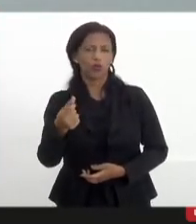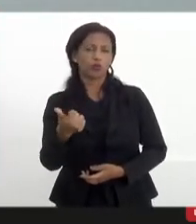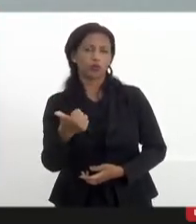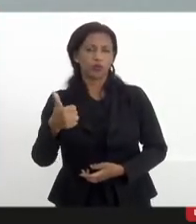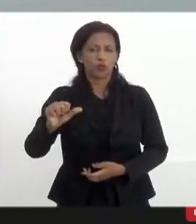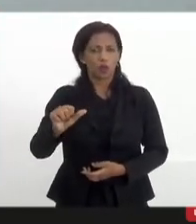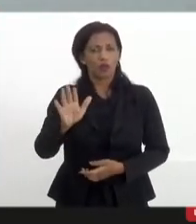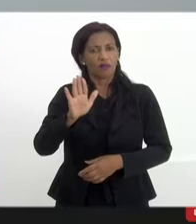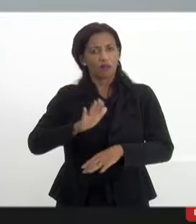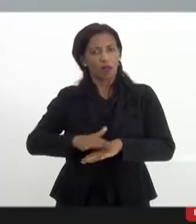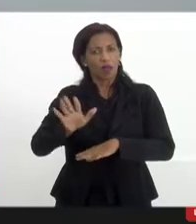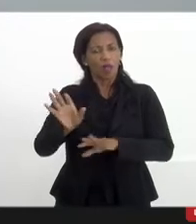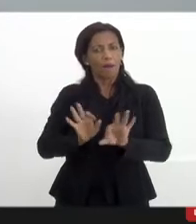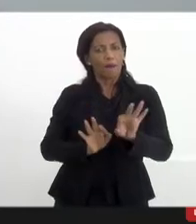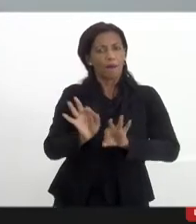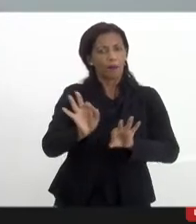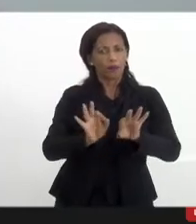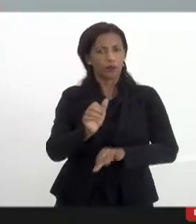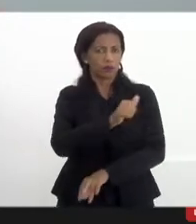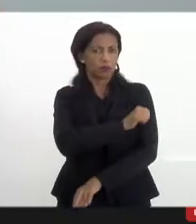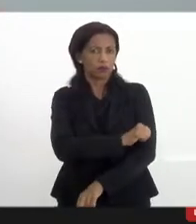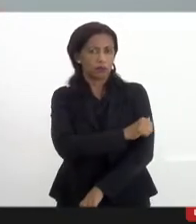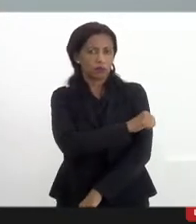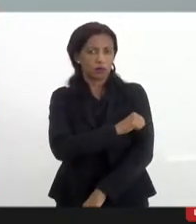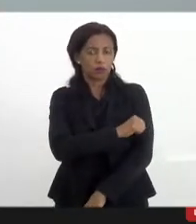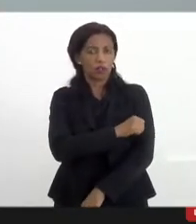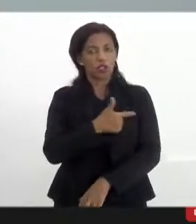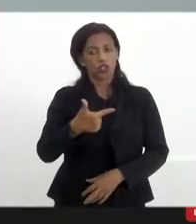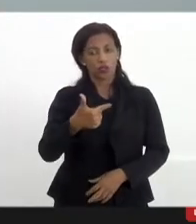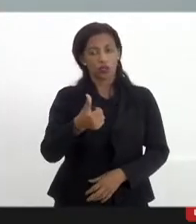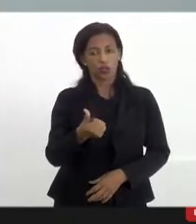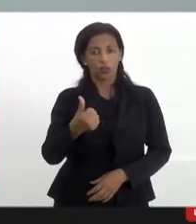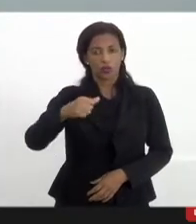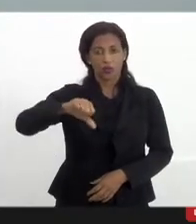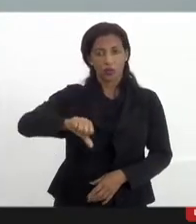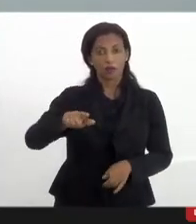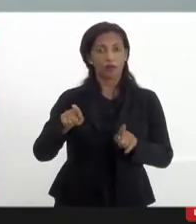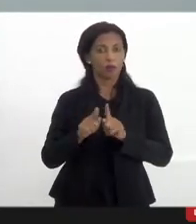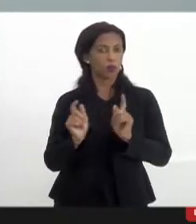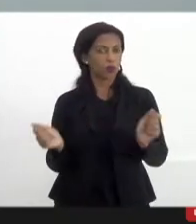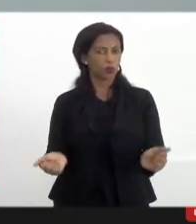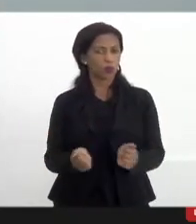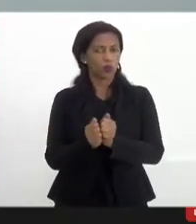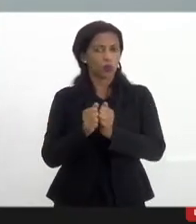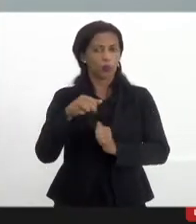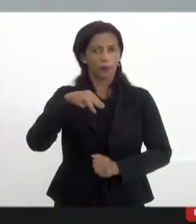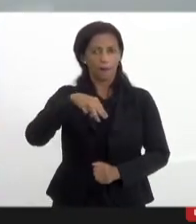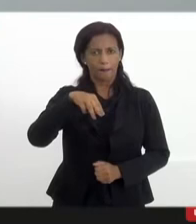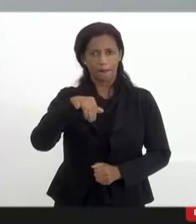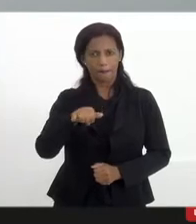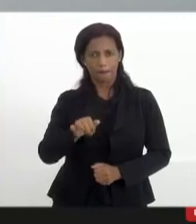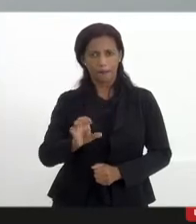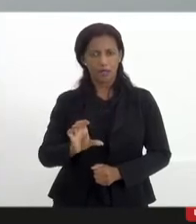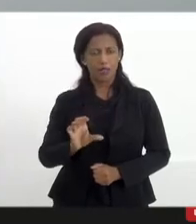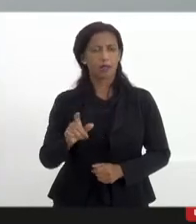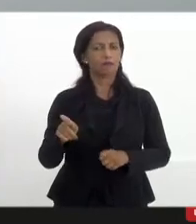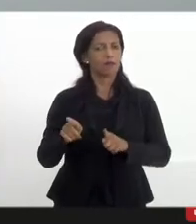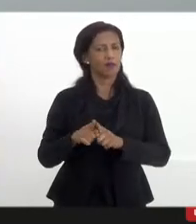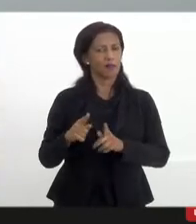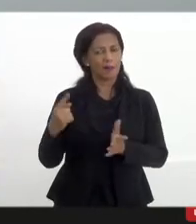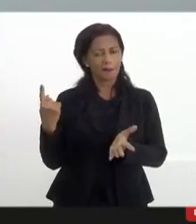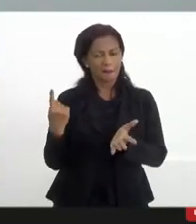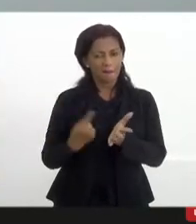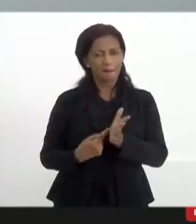já havia projetos da enfermeira Rejane e o de 2019 também em parceria com o deputado Carlos Mink, tocando também nessa